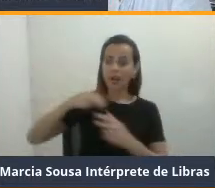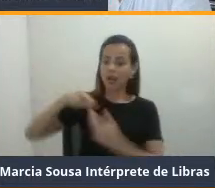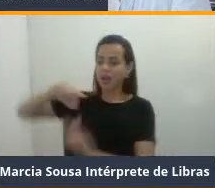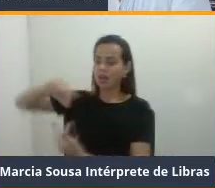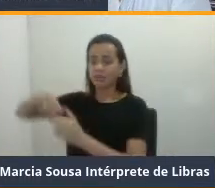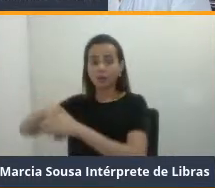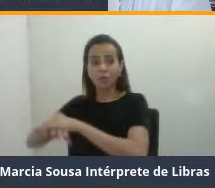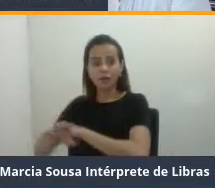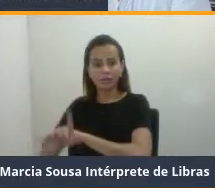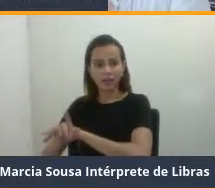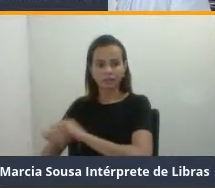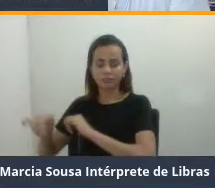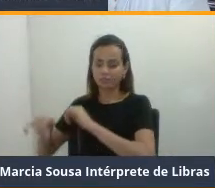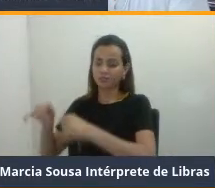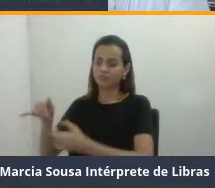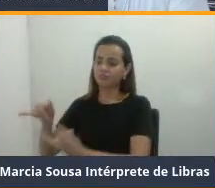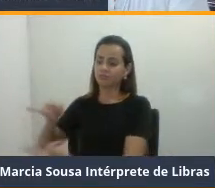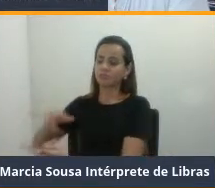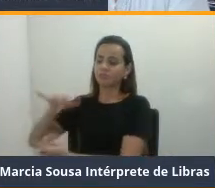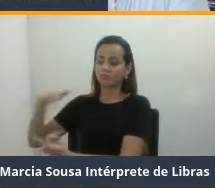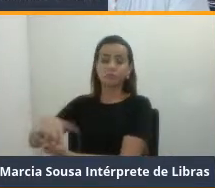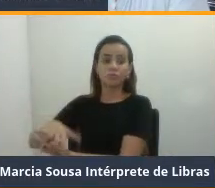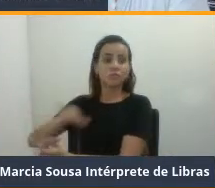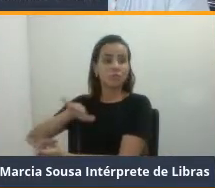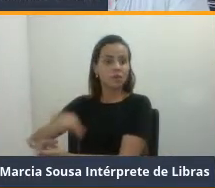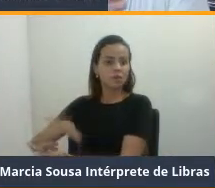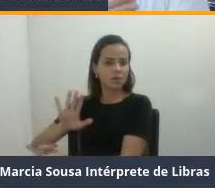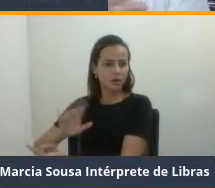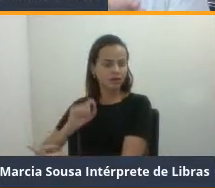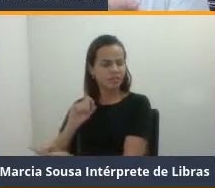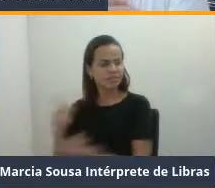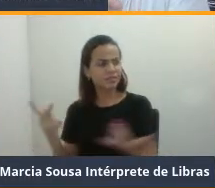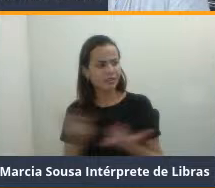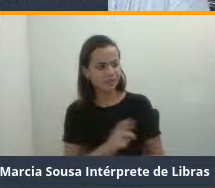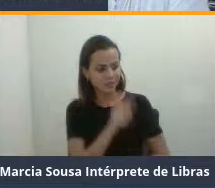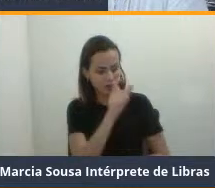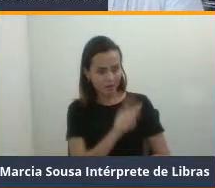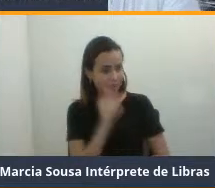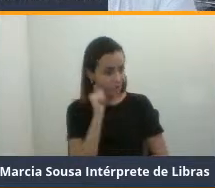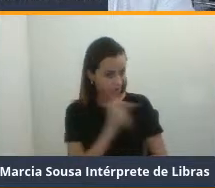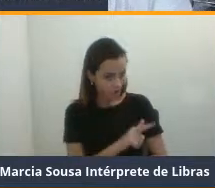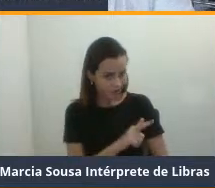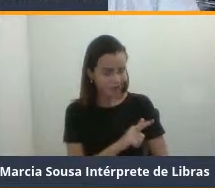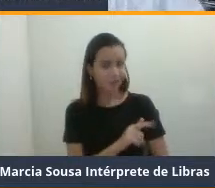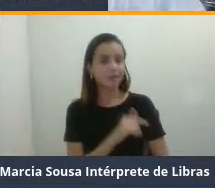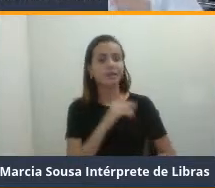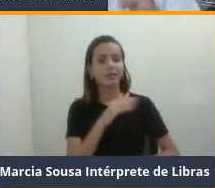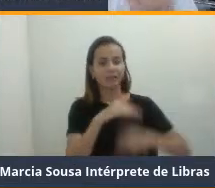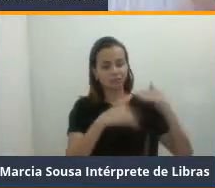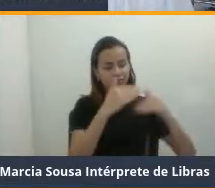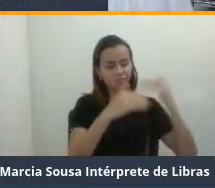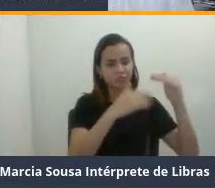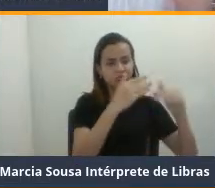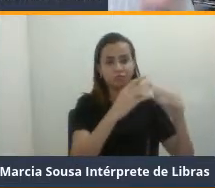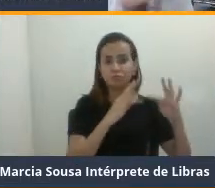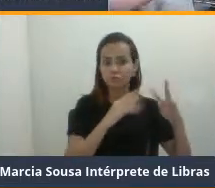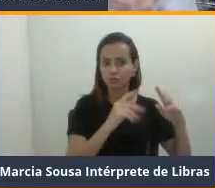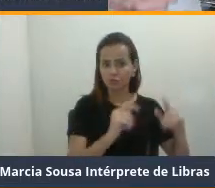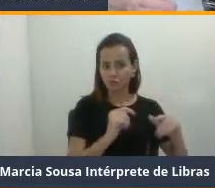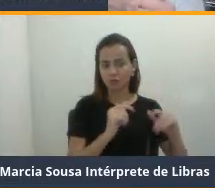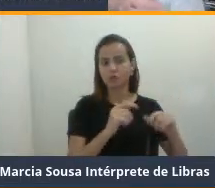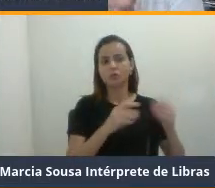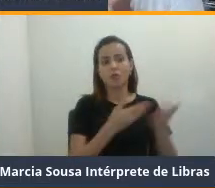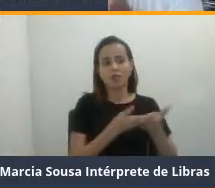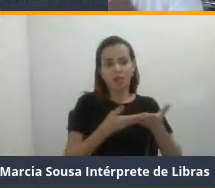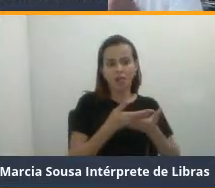sendo conservado, o que vai ocorrer? A pessoa passa pelo processo como um todo e,